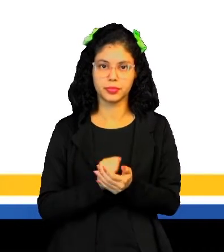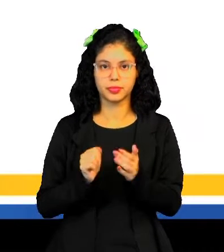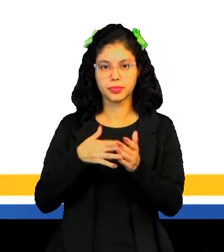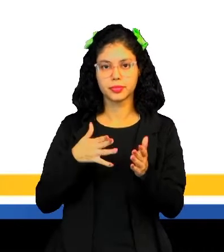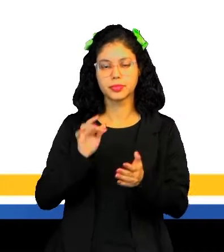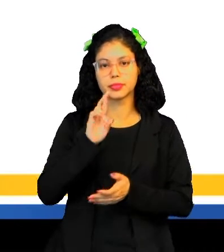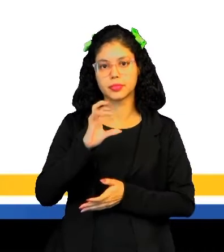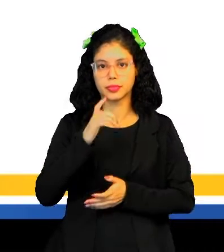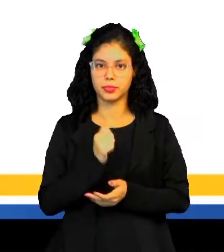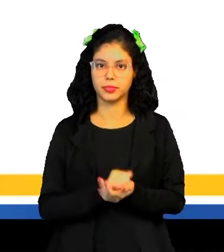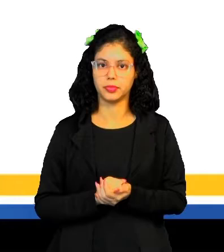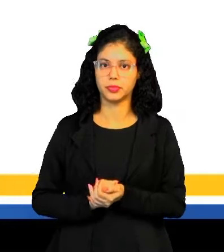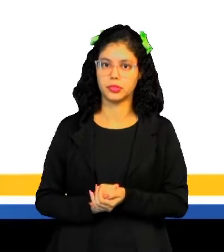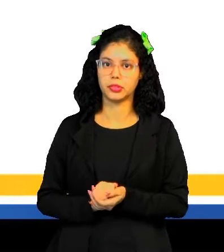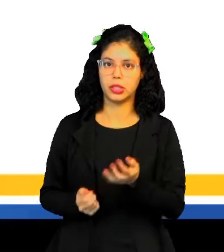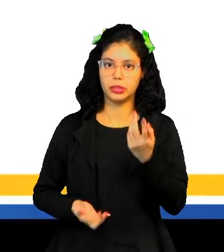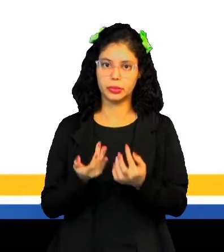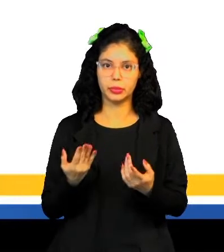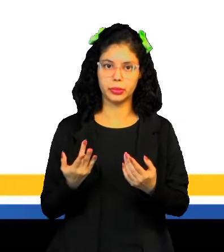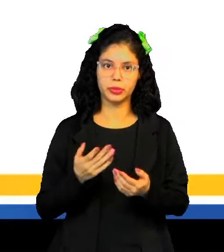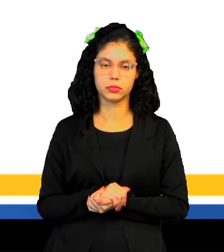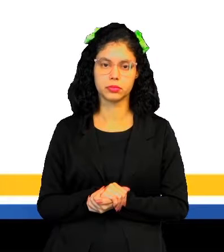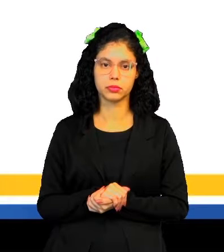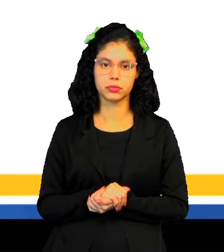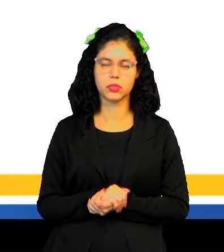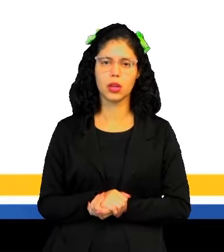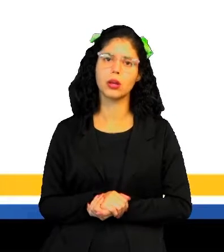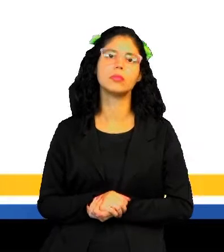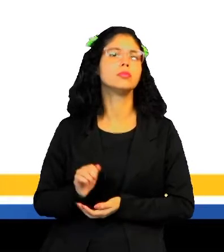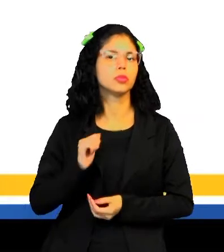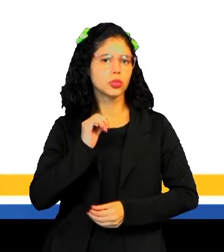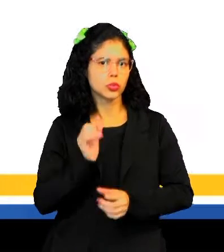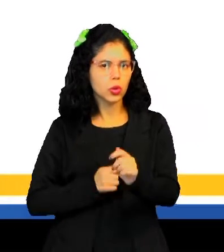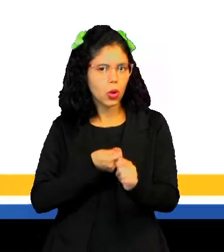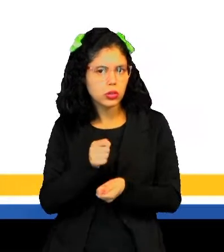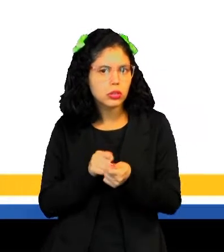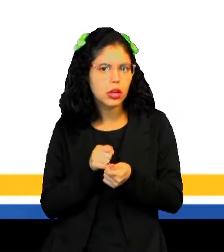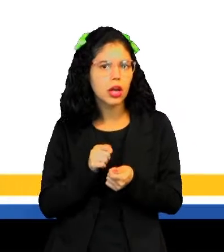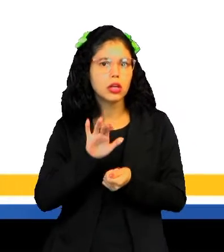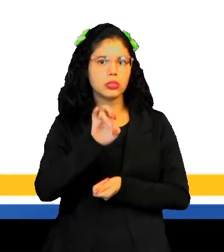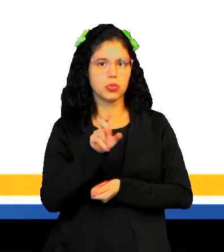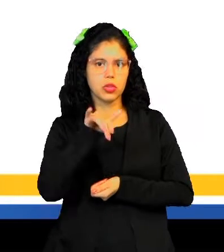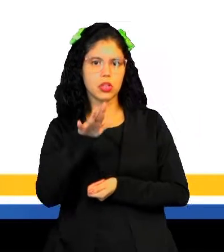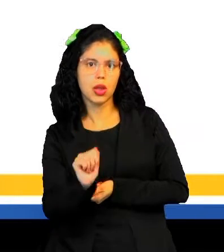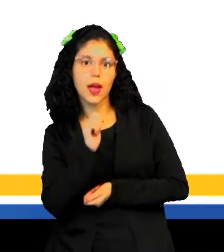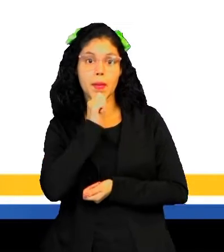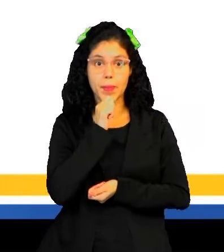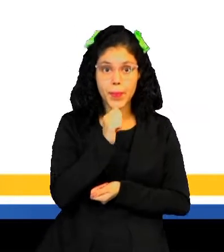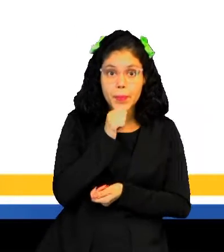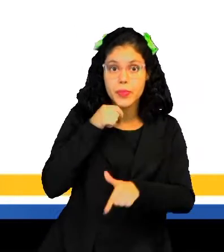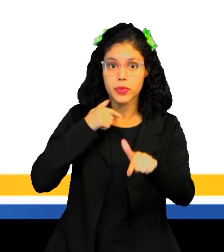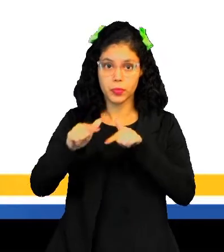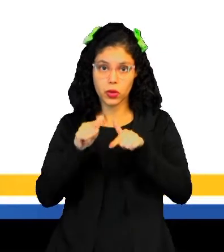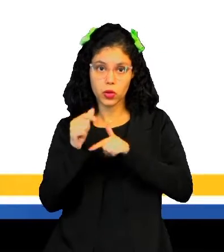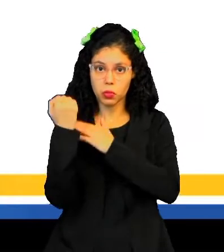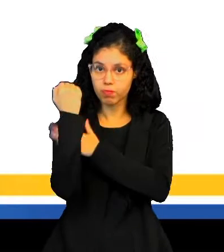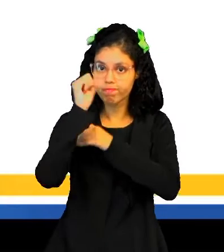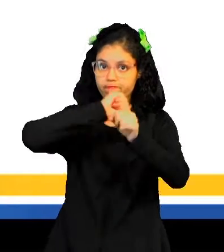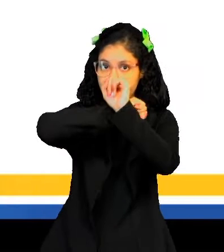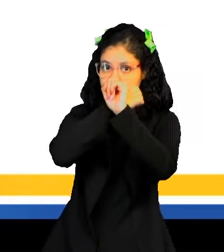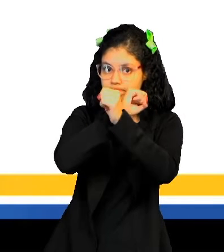recursos, né? Como lenha e funcionários qualificados. Para o pleno funcionamento de um engenho, além de trabalhadores